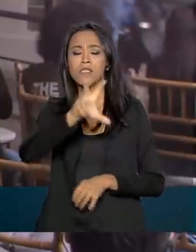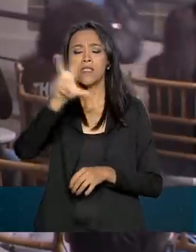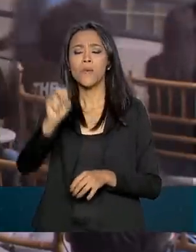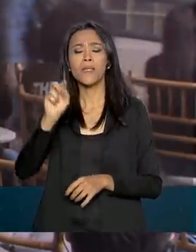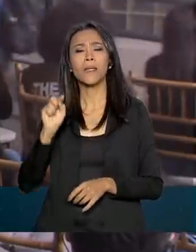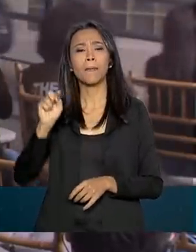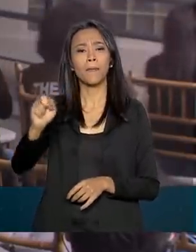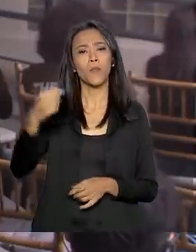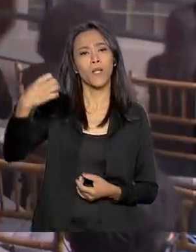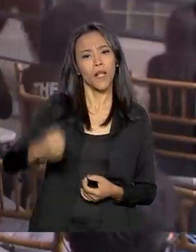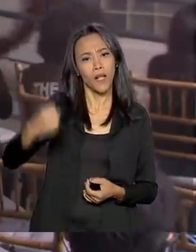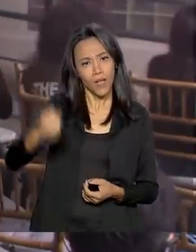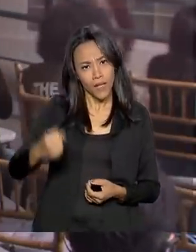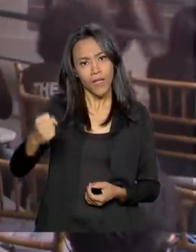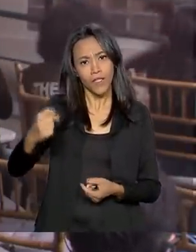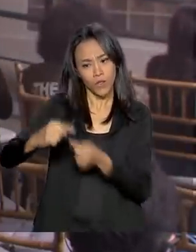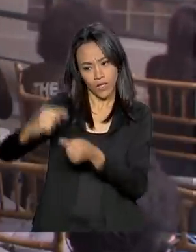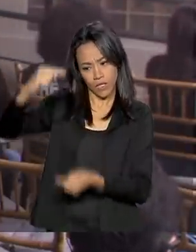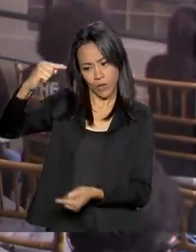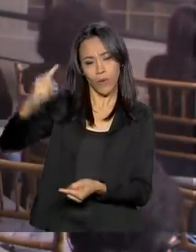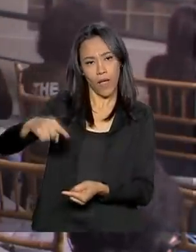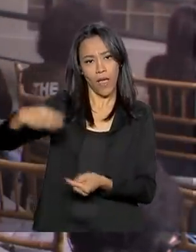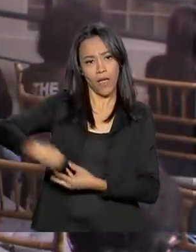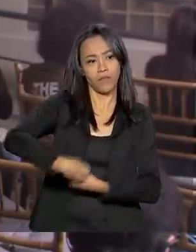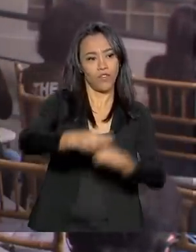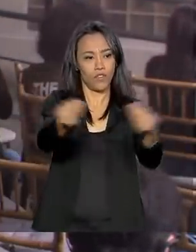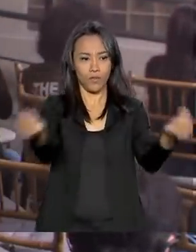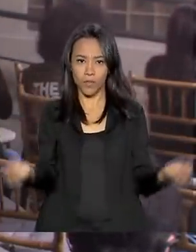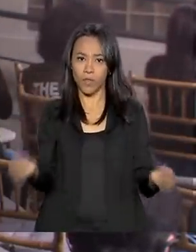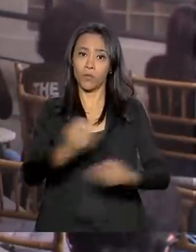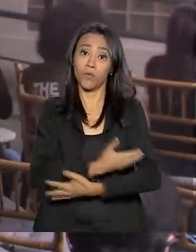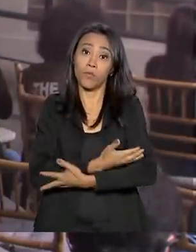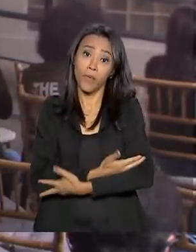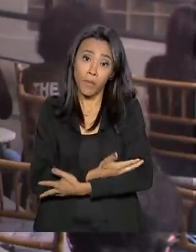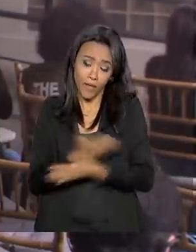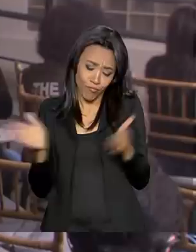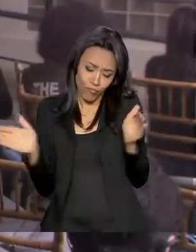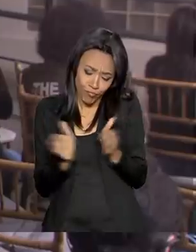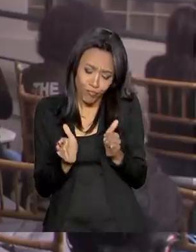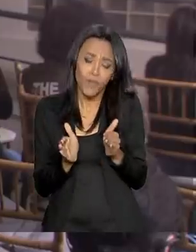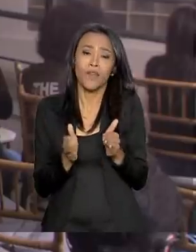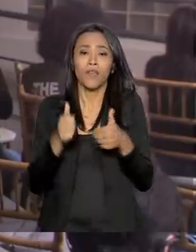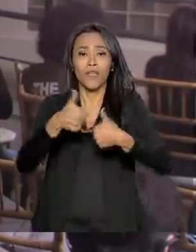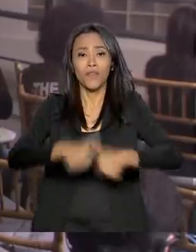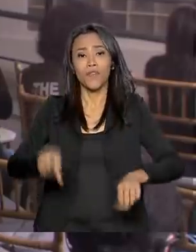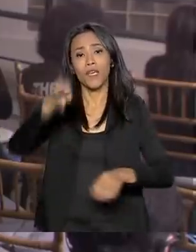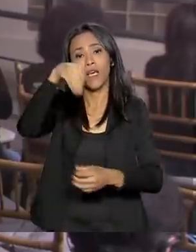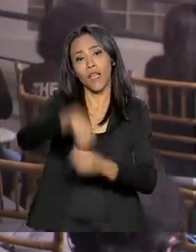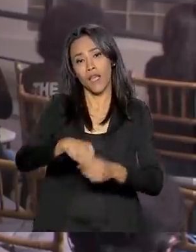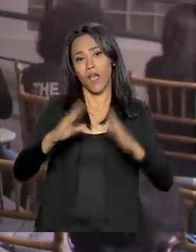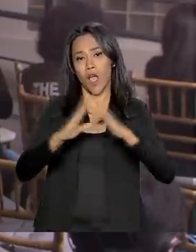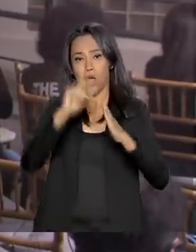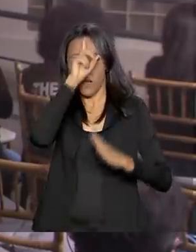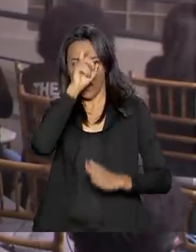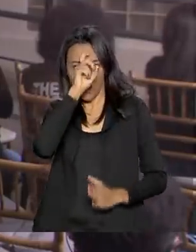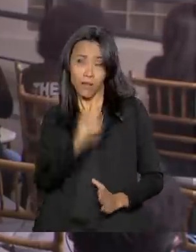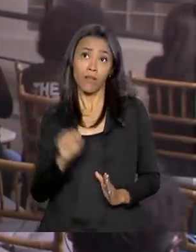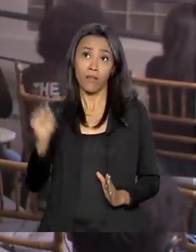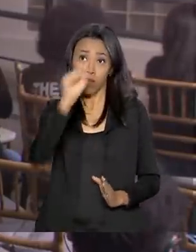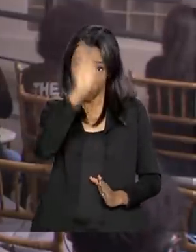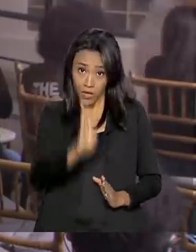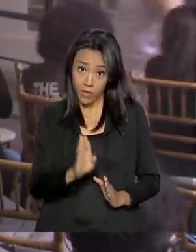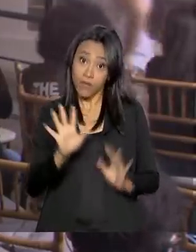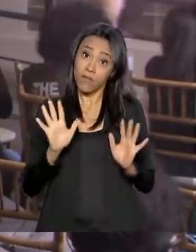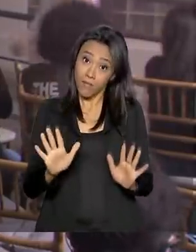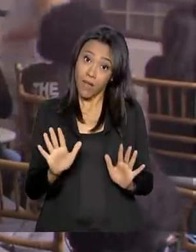são coletados, processados e distribuídos a recém-nascidos de baixo peso, internados em unidades neonatais em todo o país. Mas